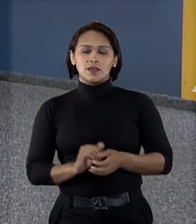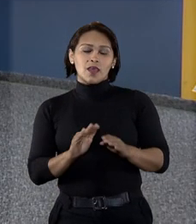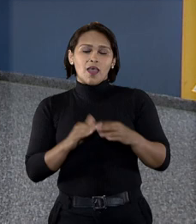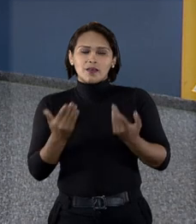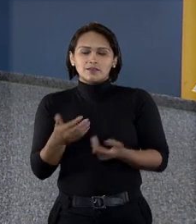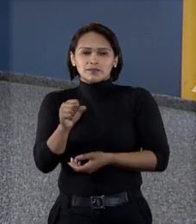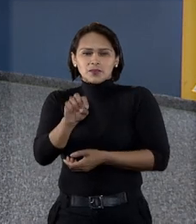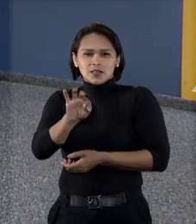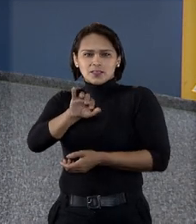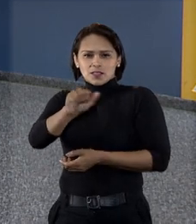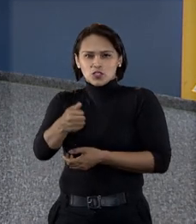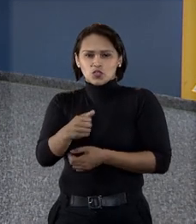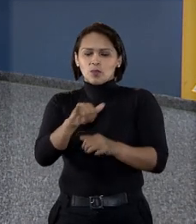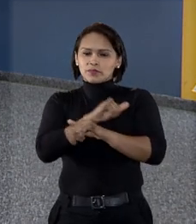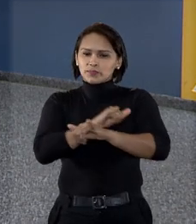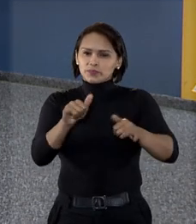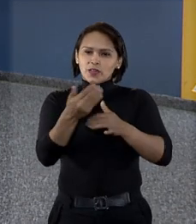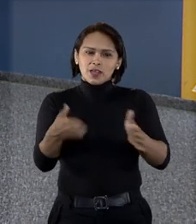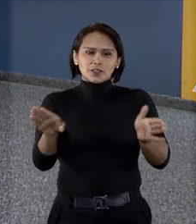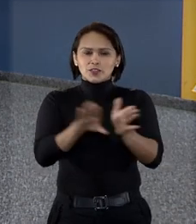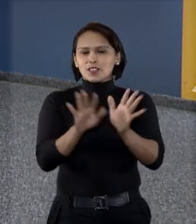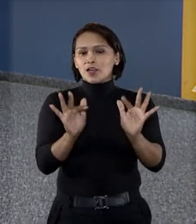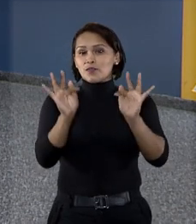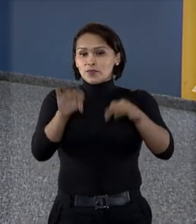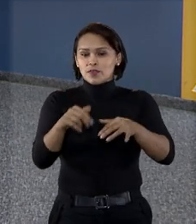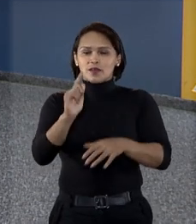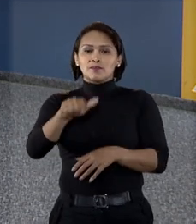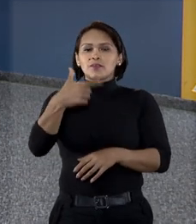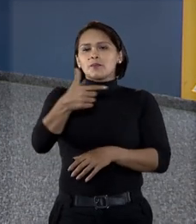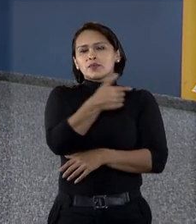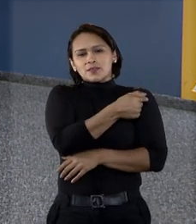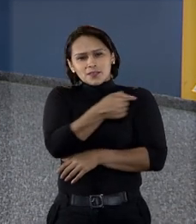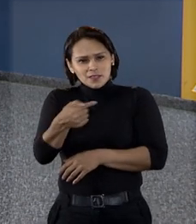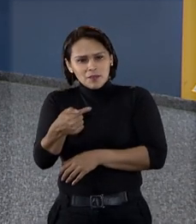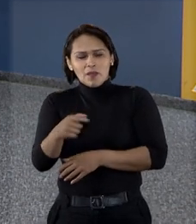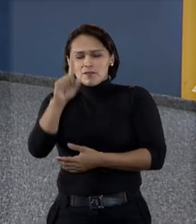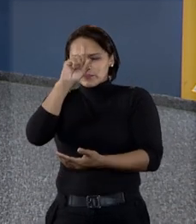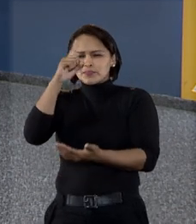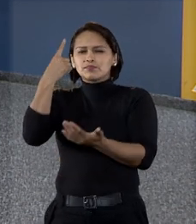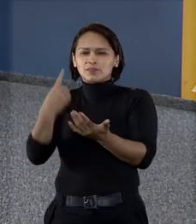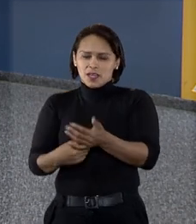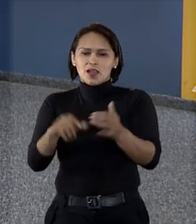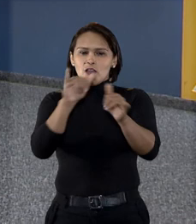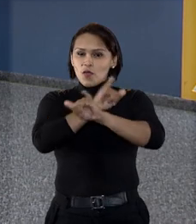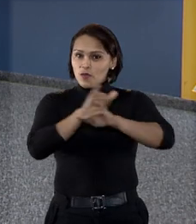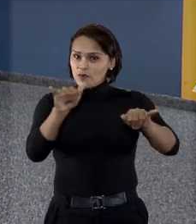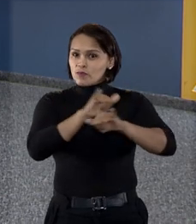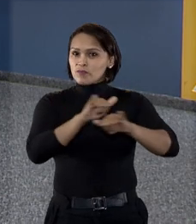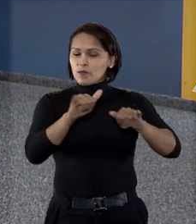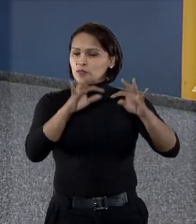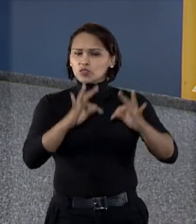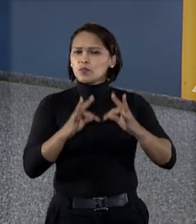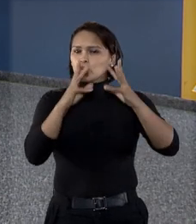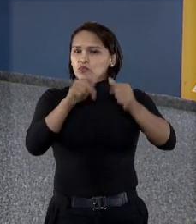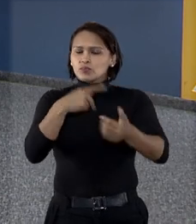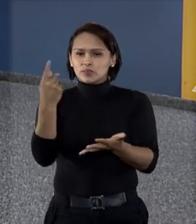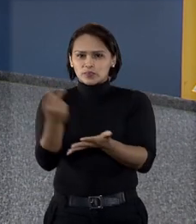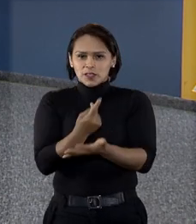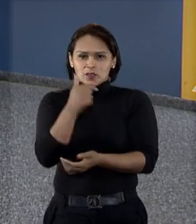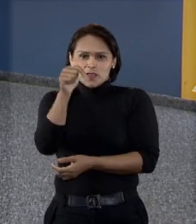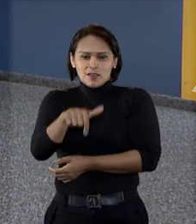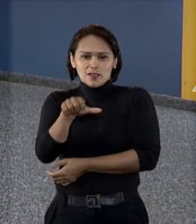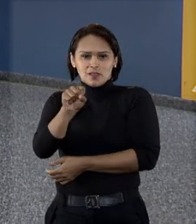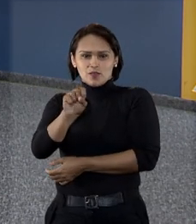É isso! O STJ Notícias chega ao fim. Semana que vem, tem mais decisões e informações sobre